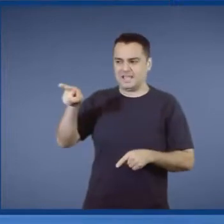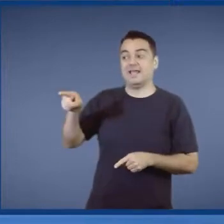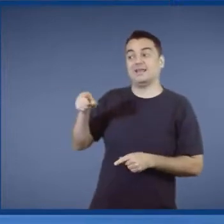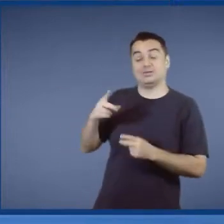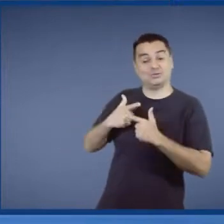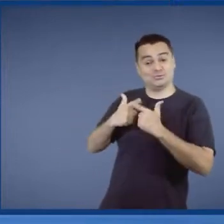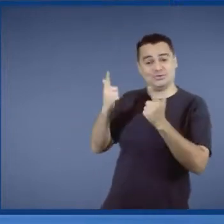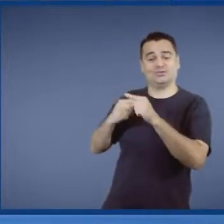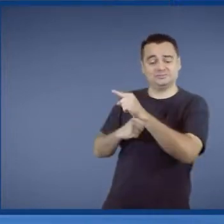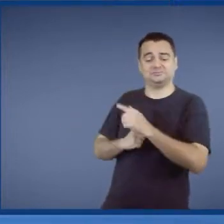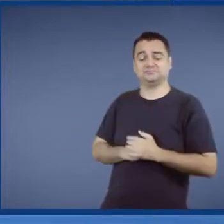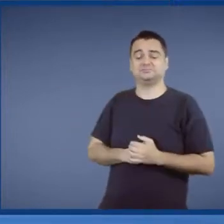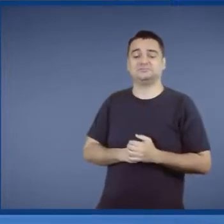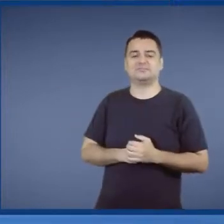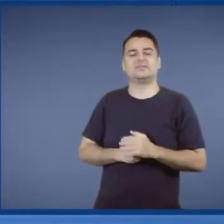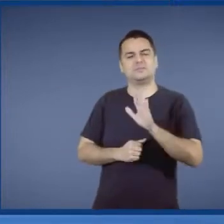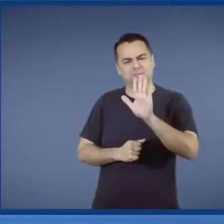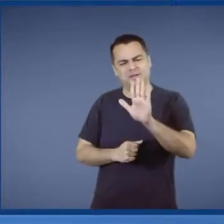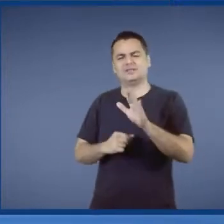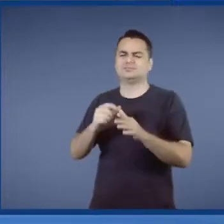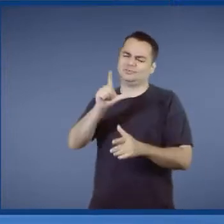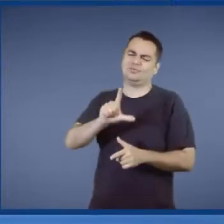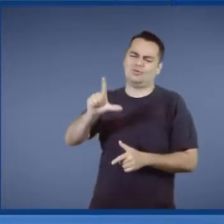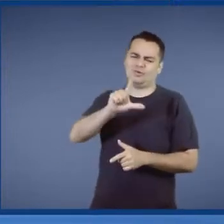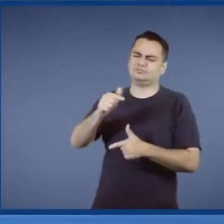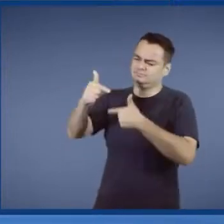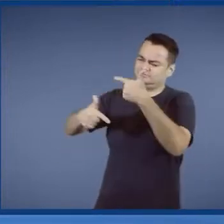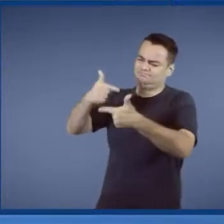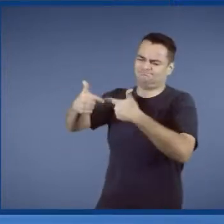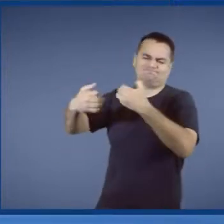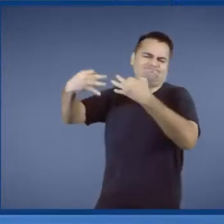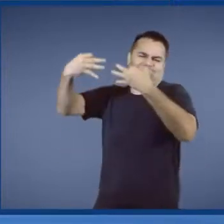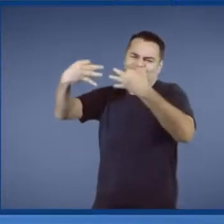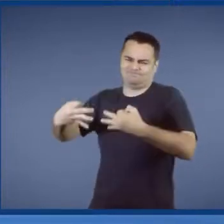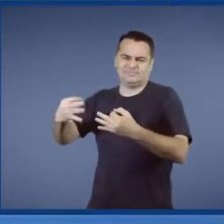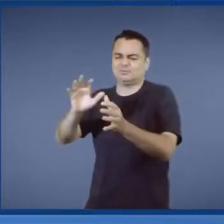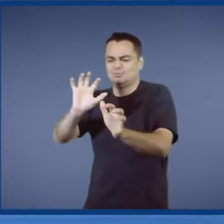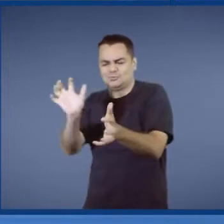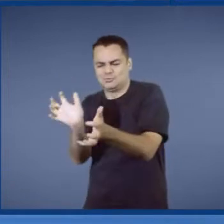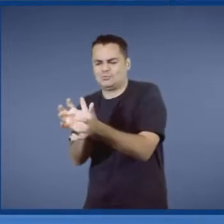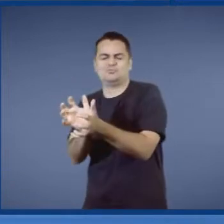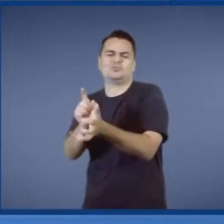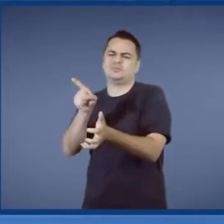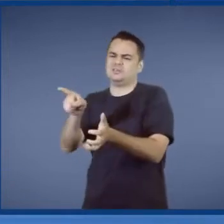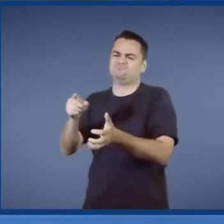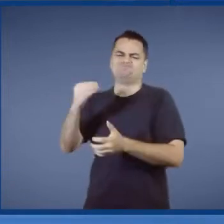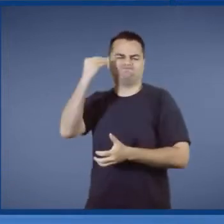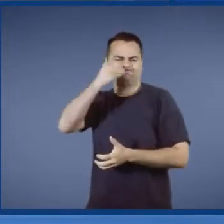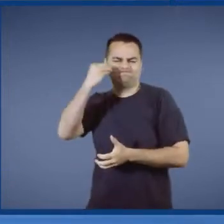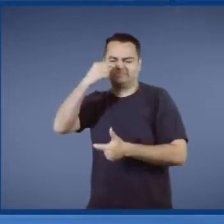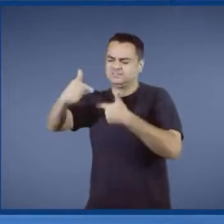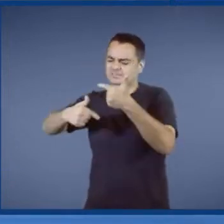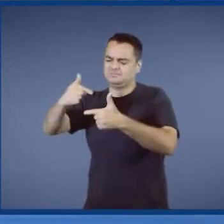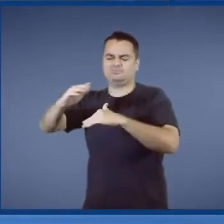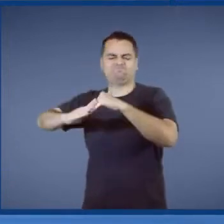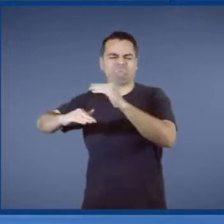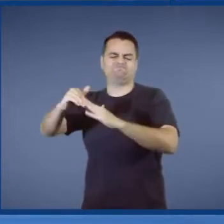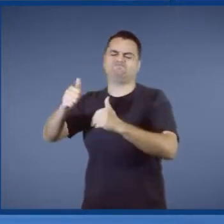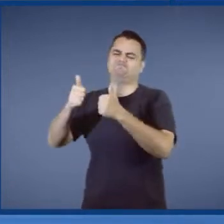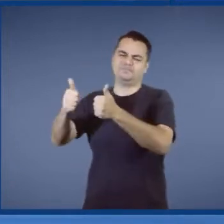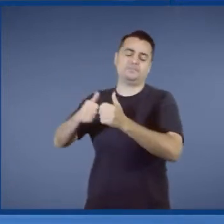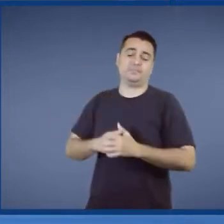Mas na verdade é competência mesmo. Então é uma equipe extremamente competente. Tenho que cumprimentar